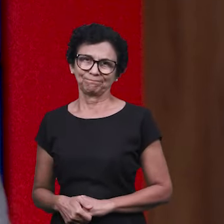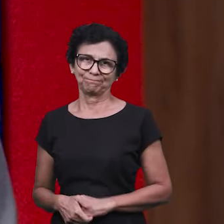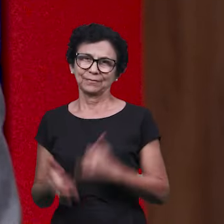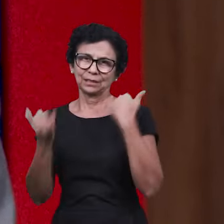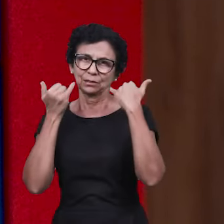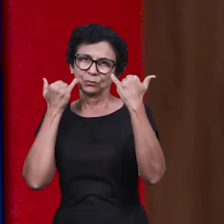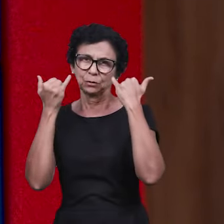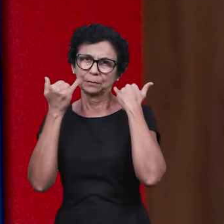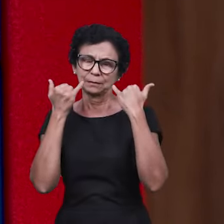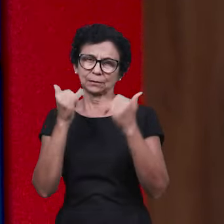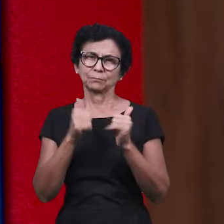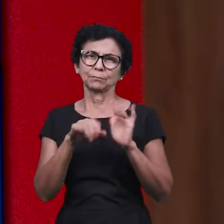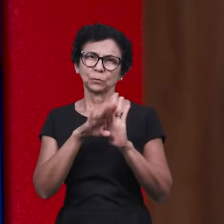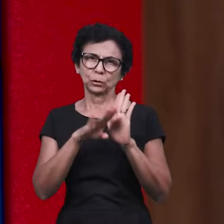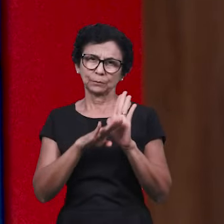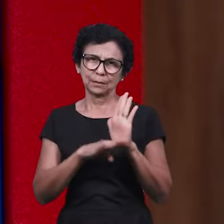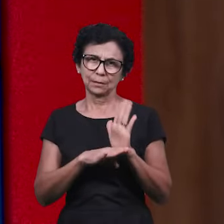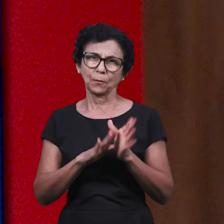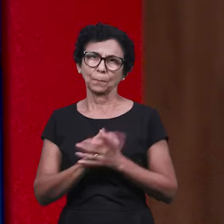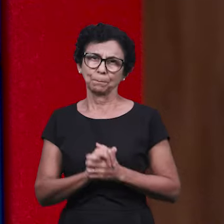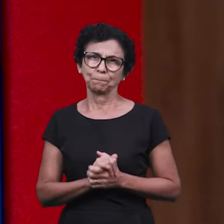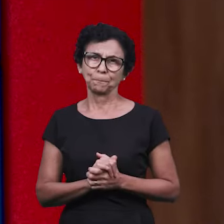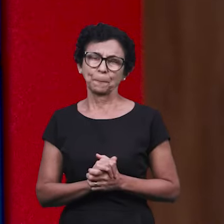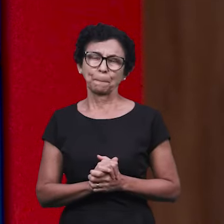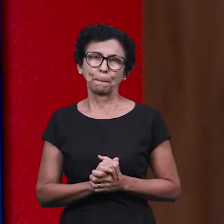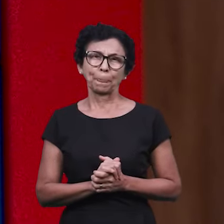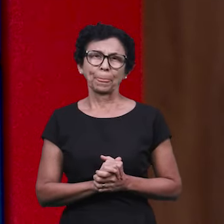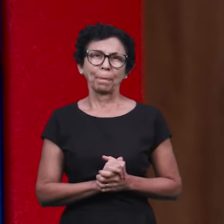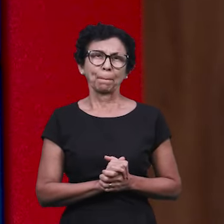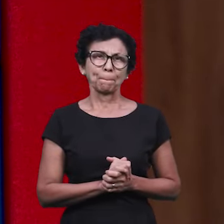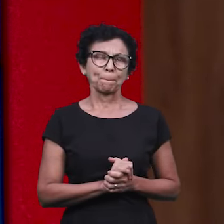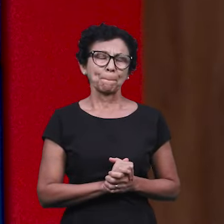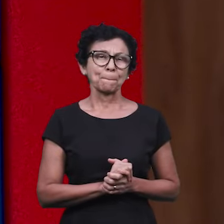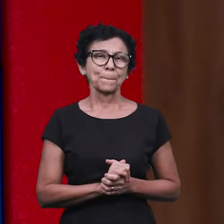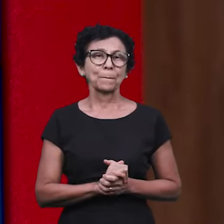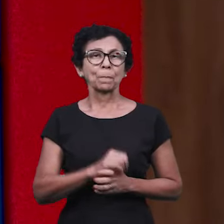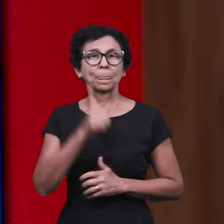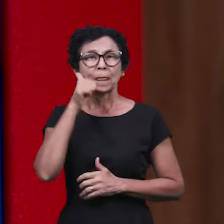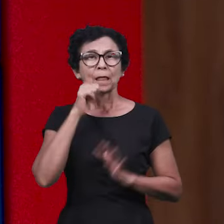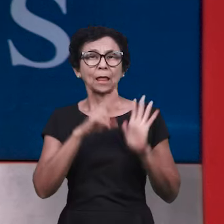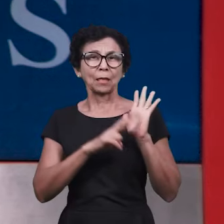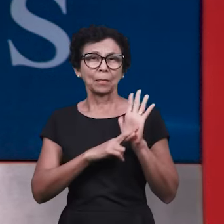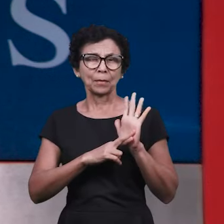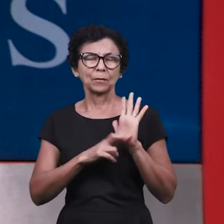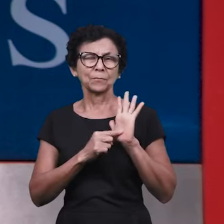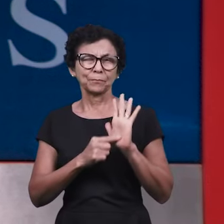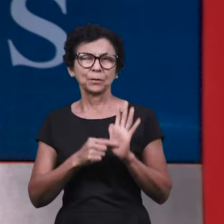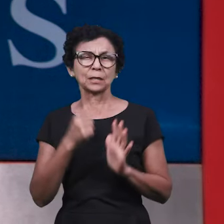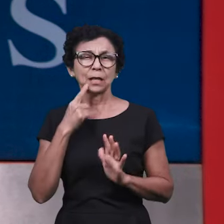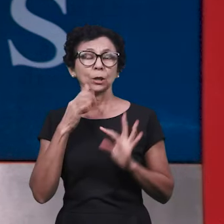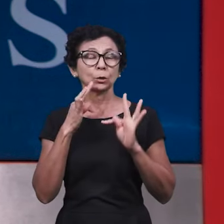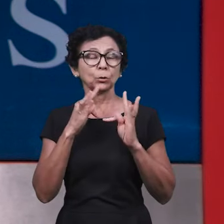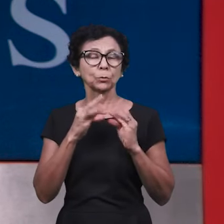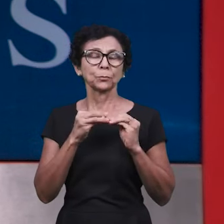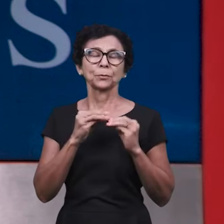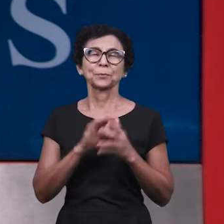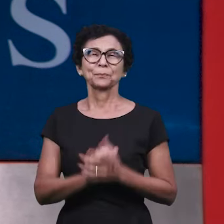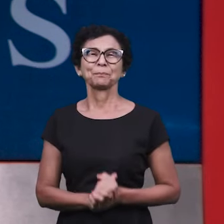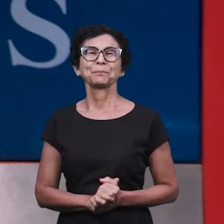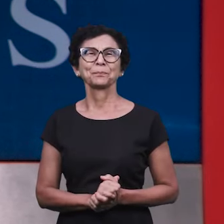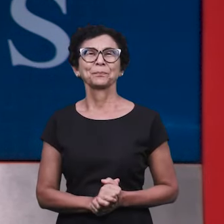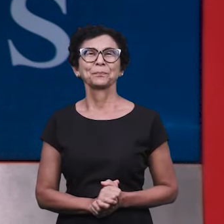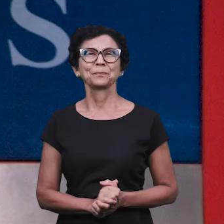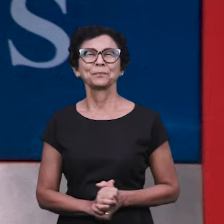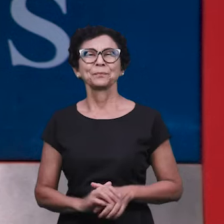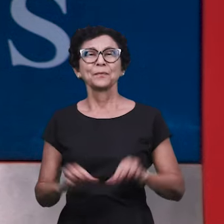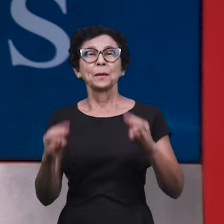informações sobre essa programação com a nossa correspondente, Deise Furtado. Vem comigo, porque você está assistindo aqui o Mané e News, né? Que